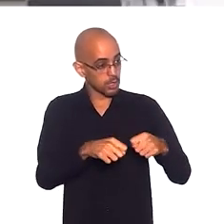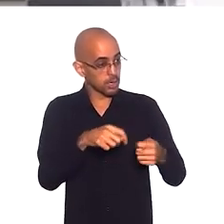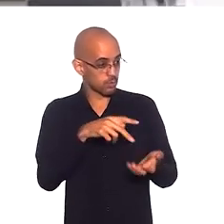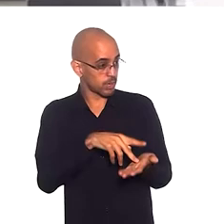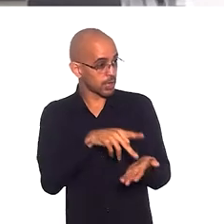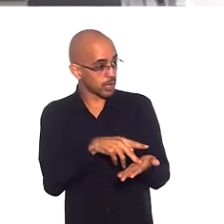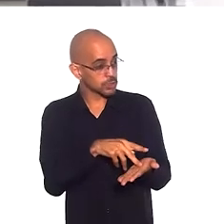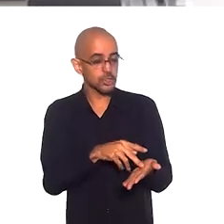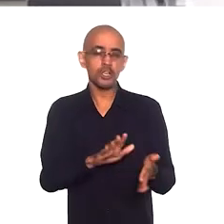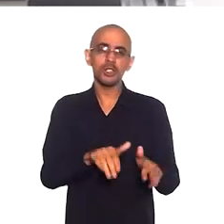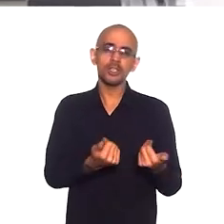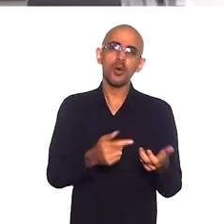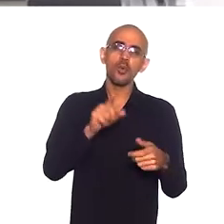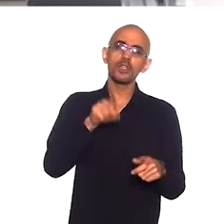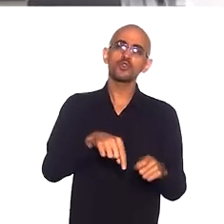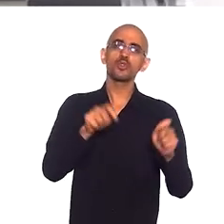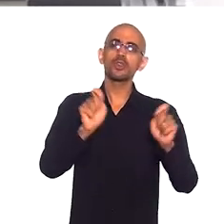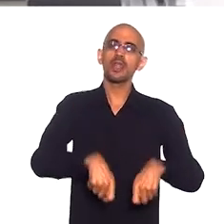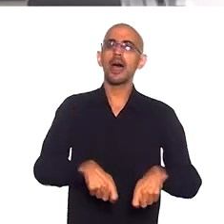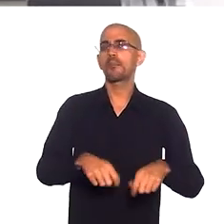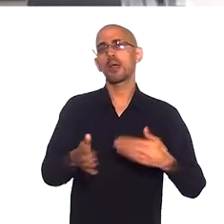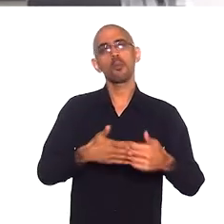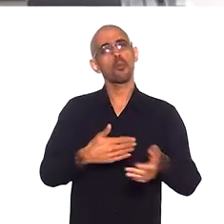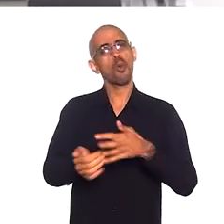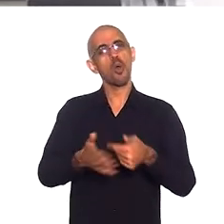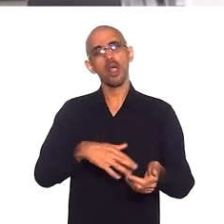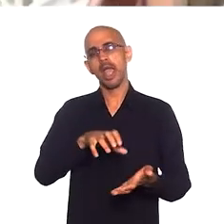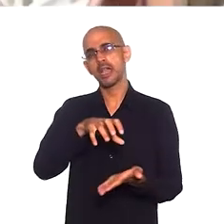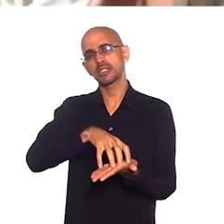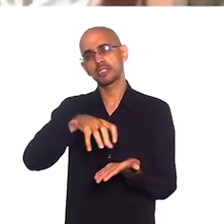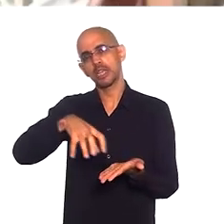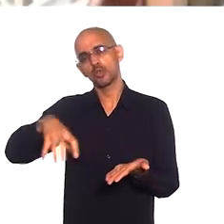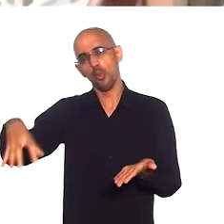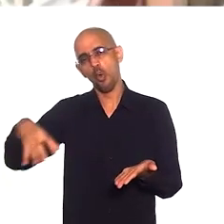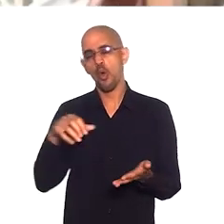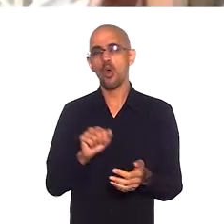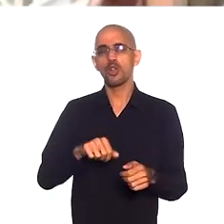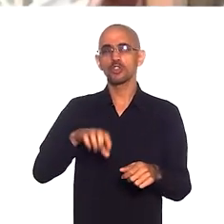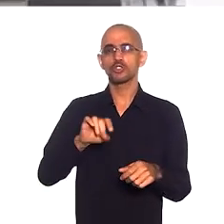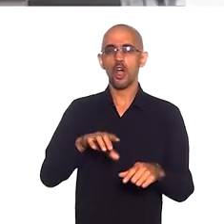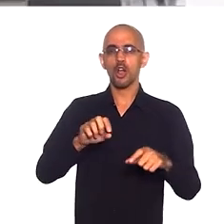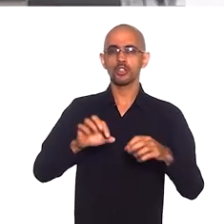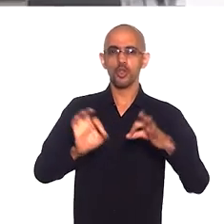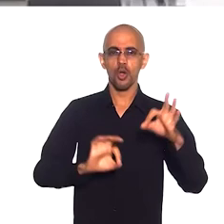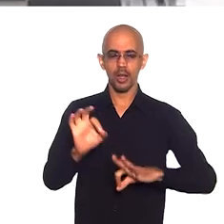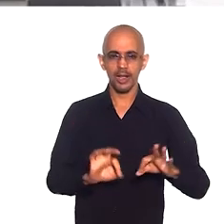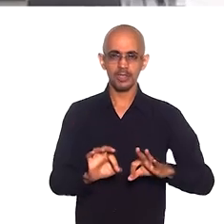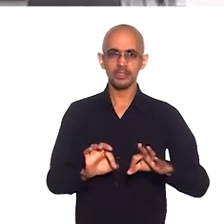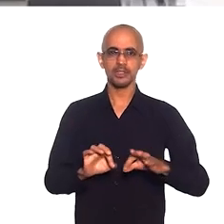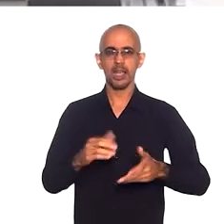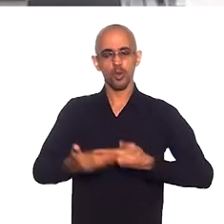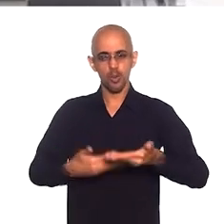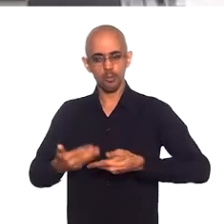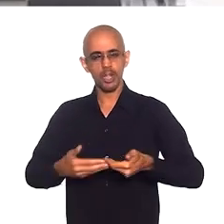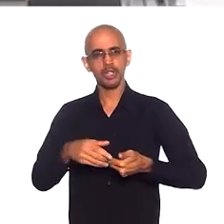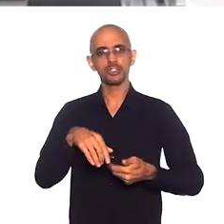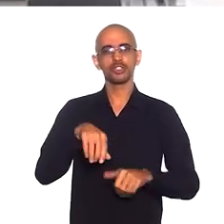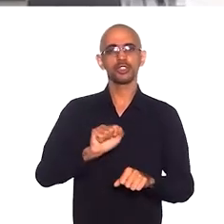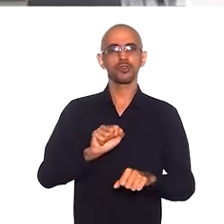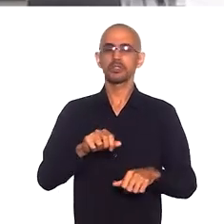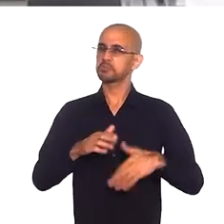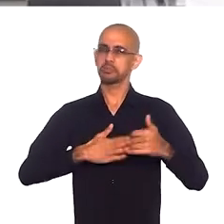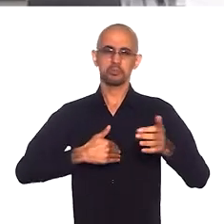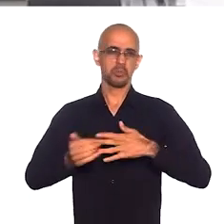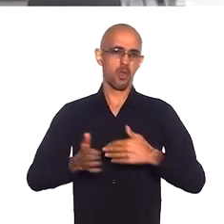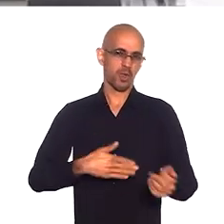é isso. E isso serve para qualquer setor. Quanto que se organize de forma, ou em cooperativas,